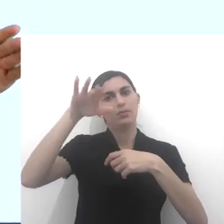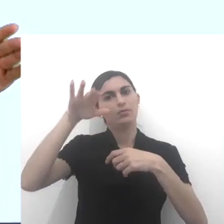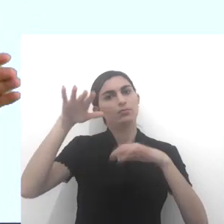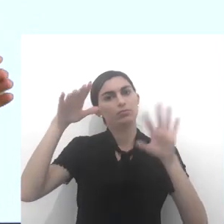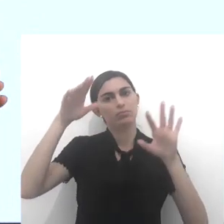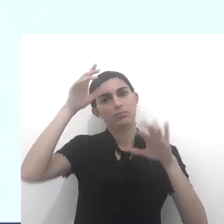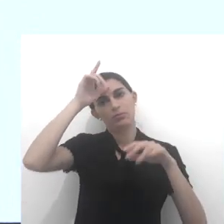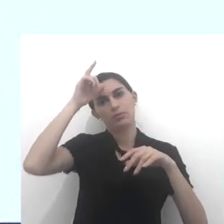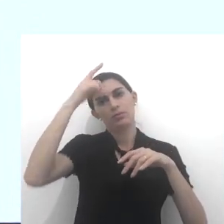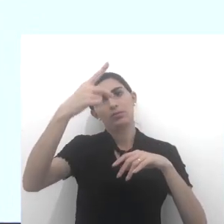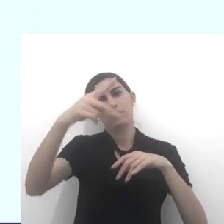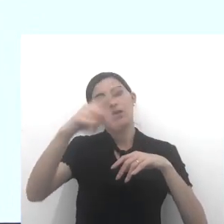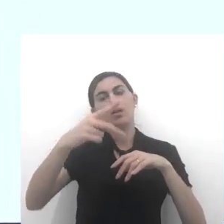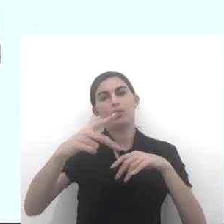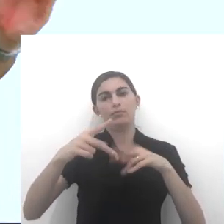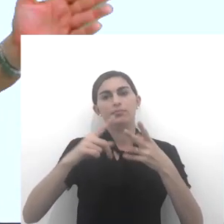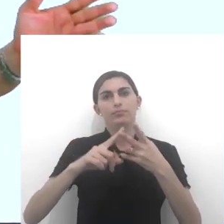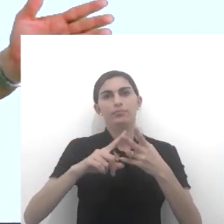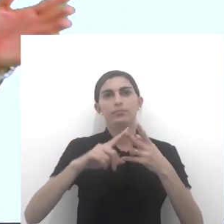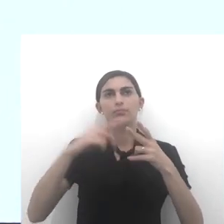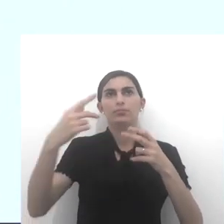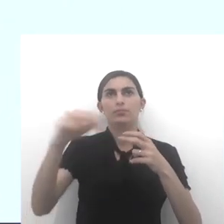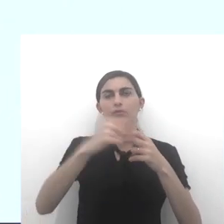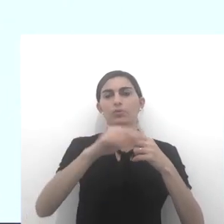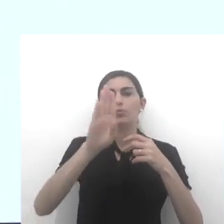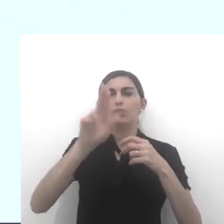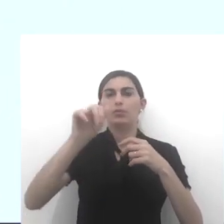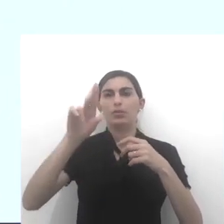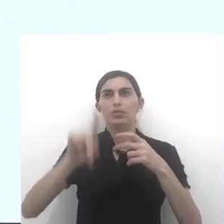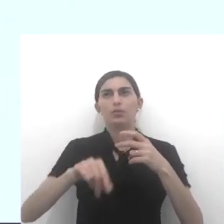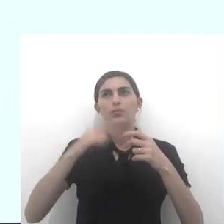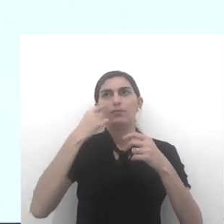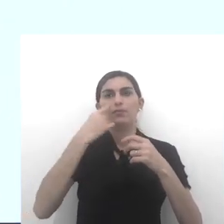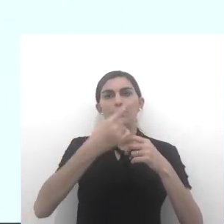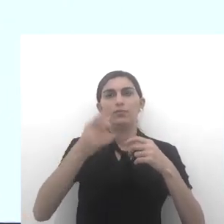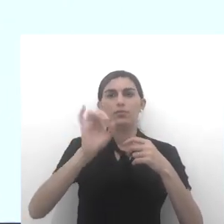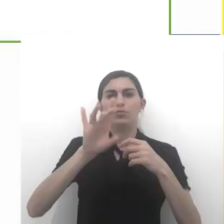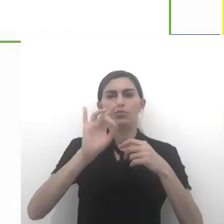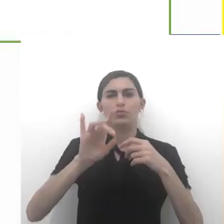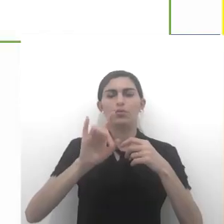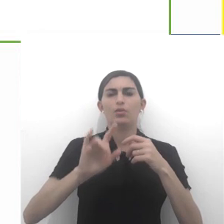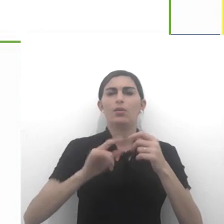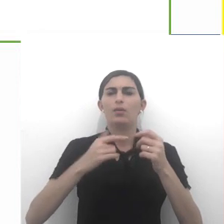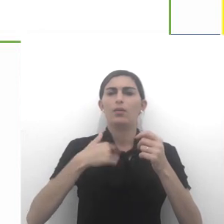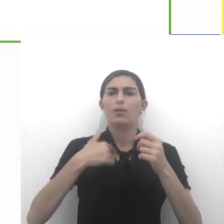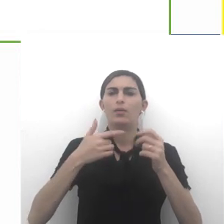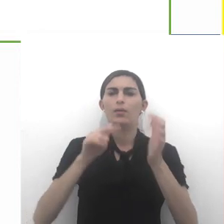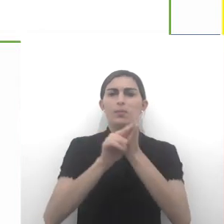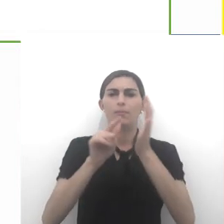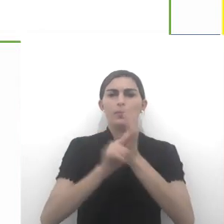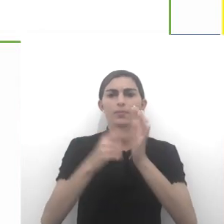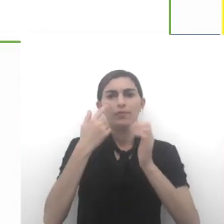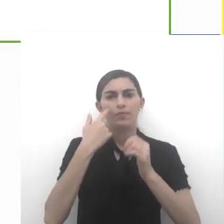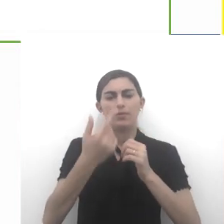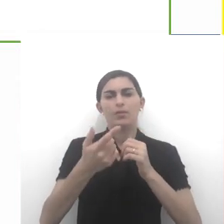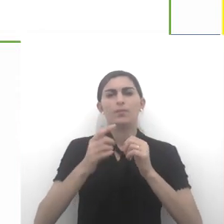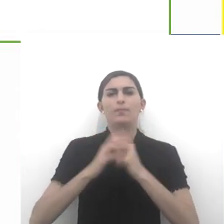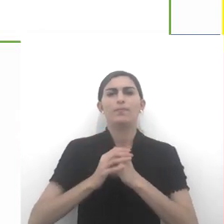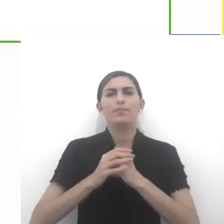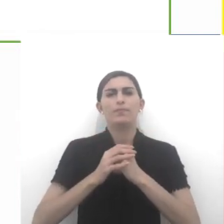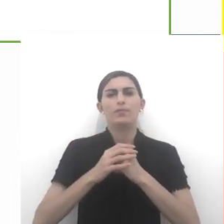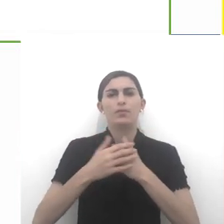líder, ou a líder do candomblé e da umbanda. Vejam só, o pai de santo no Brasil, uma